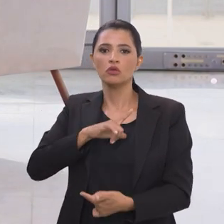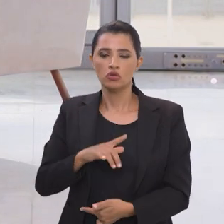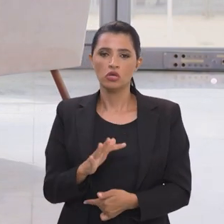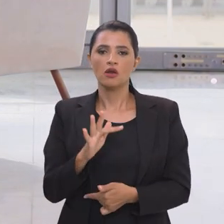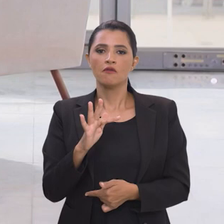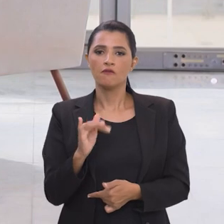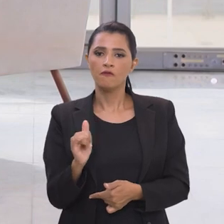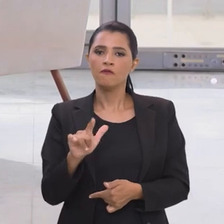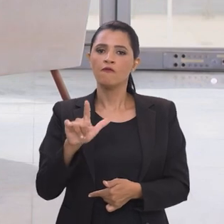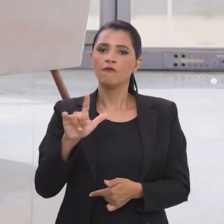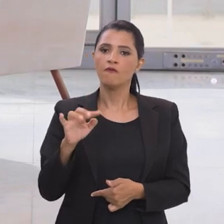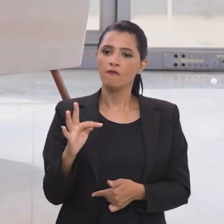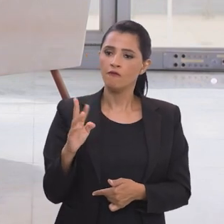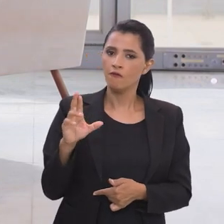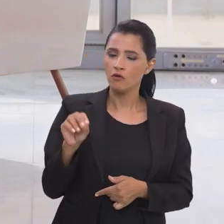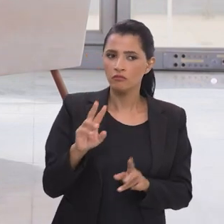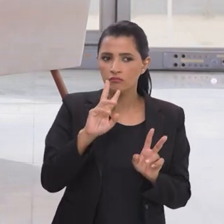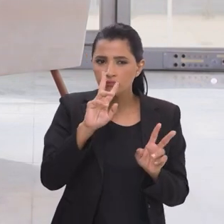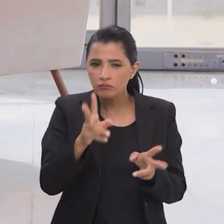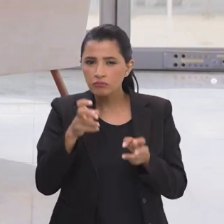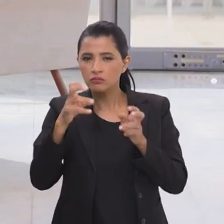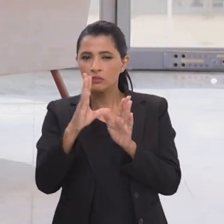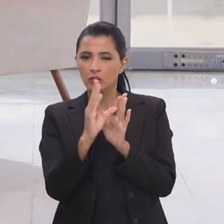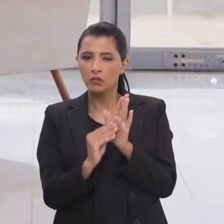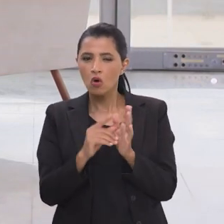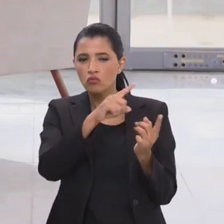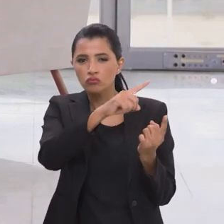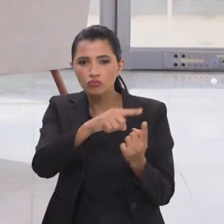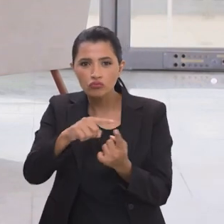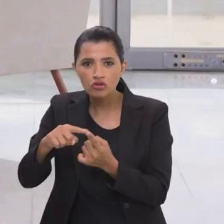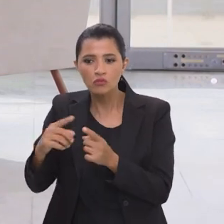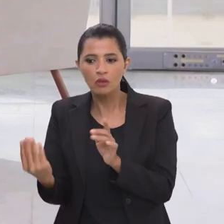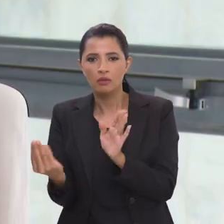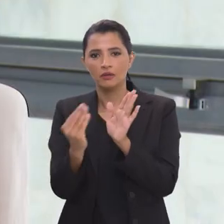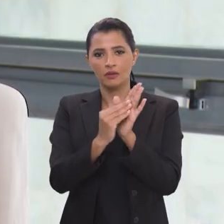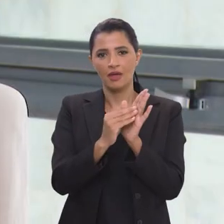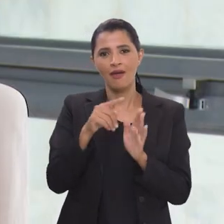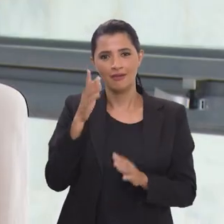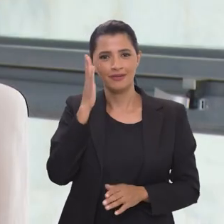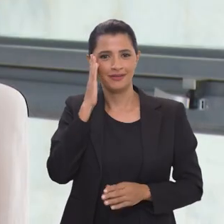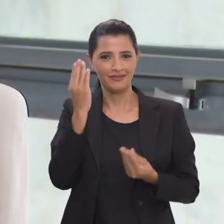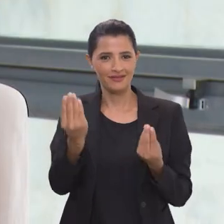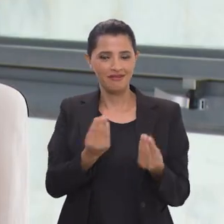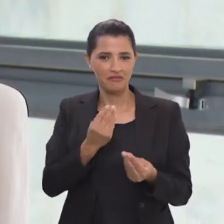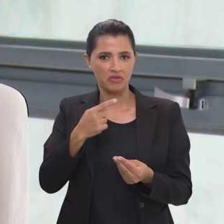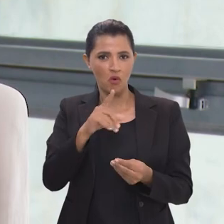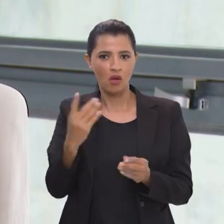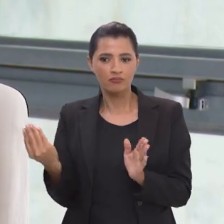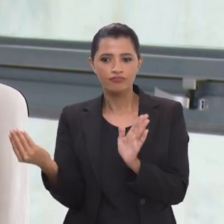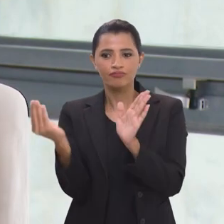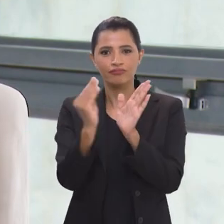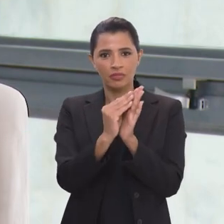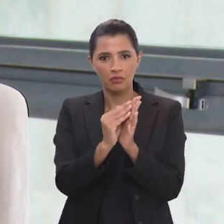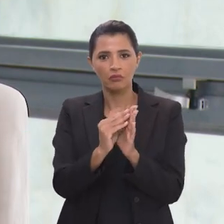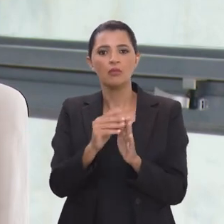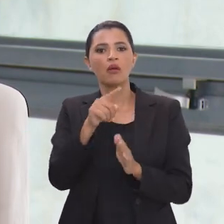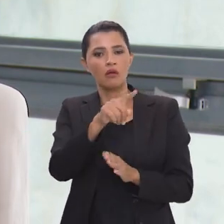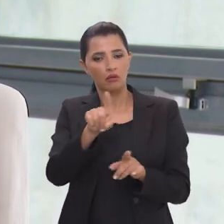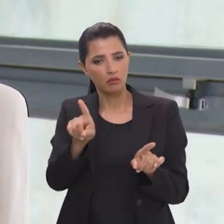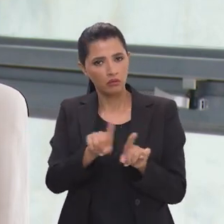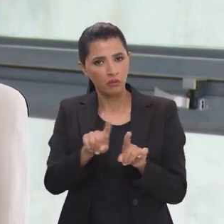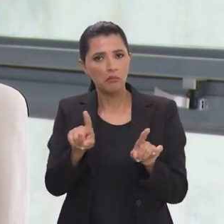mostraram que elas tinham filtros que permitiam enxergar o conteúdo que elas estavam veiculando então não só elas